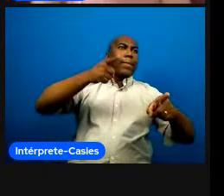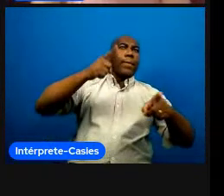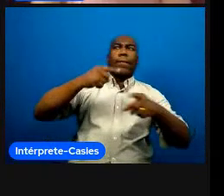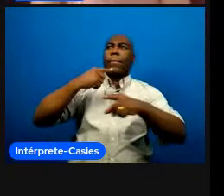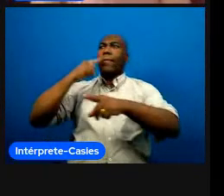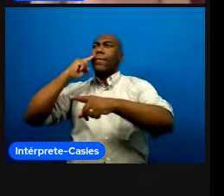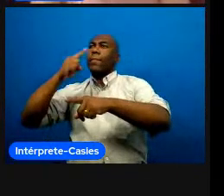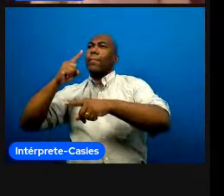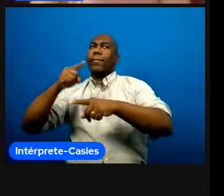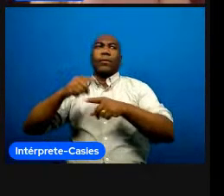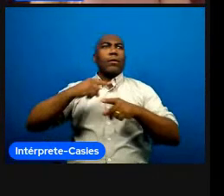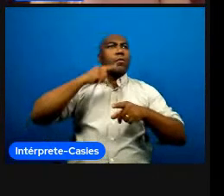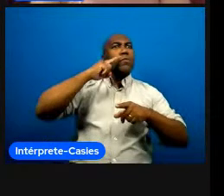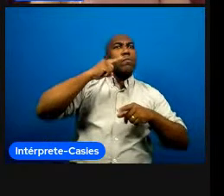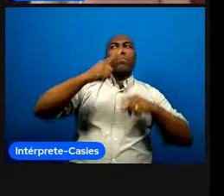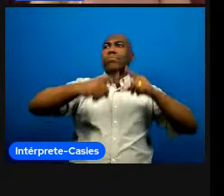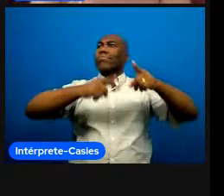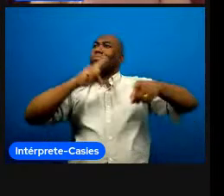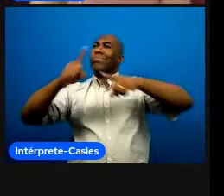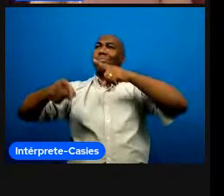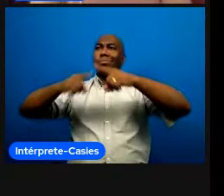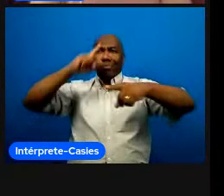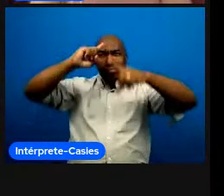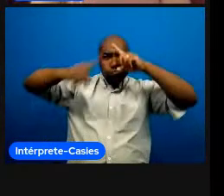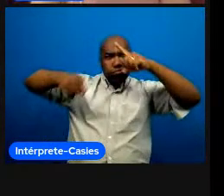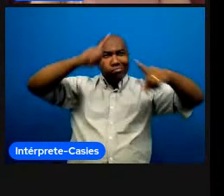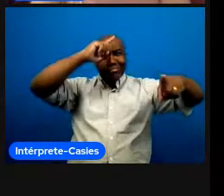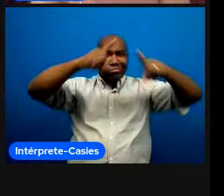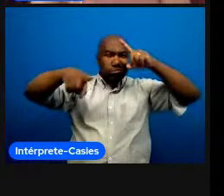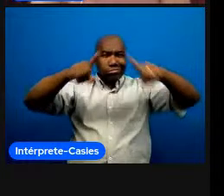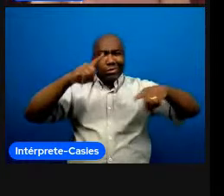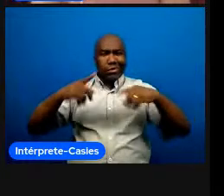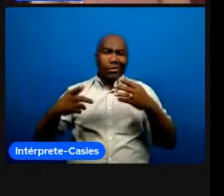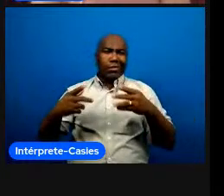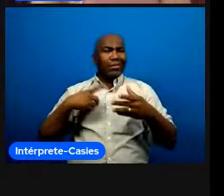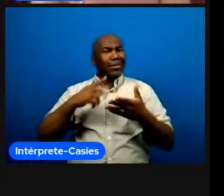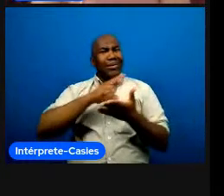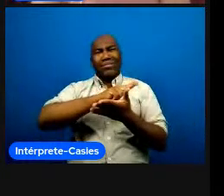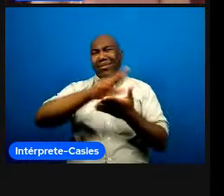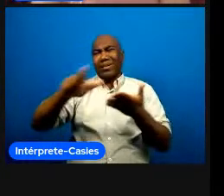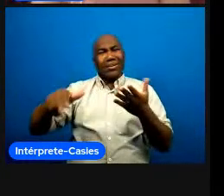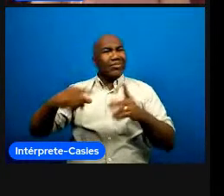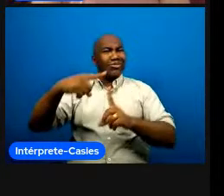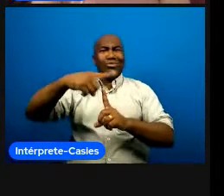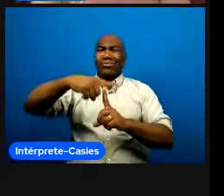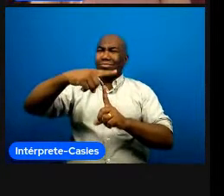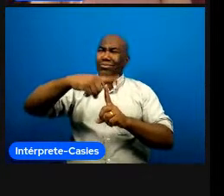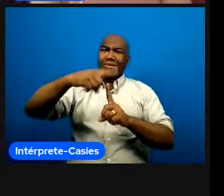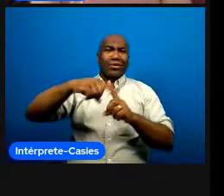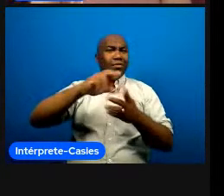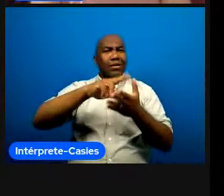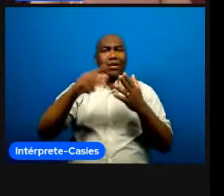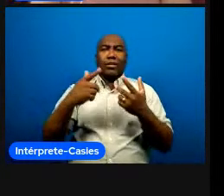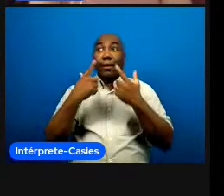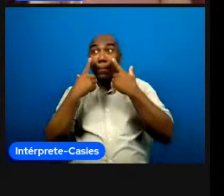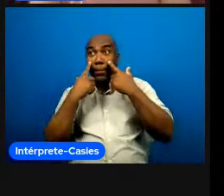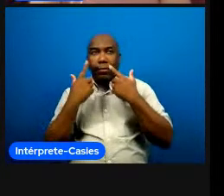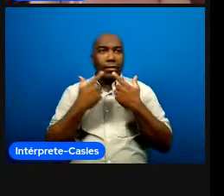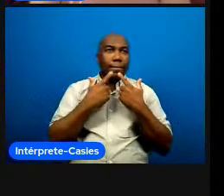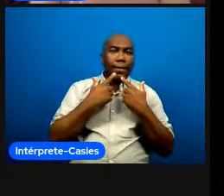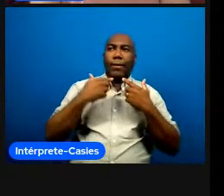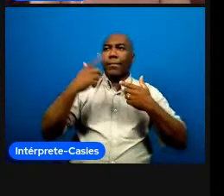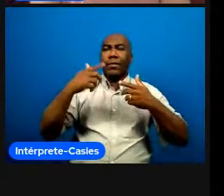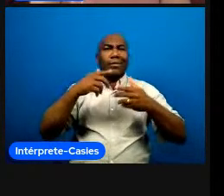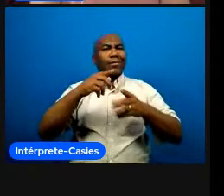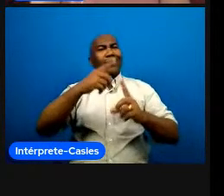mas existem muitas formas de liderança comunicação eficaz gestão de pessoas liderança aparece bastante então a gente tem que considerar que